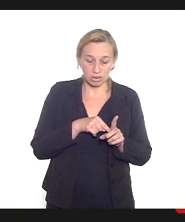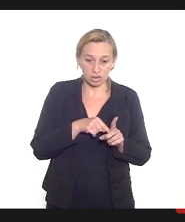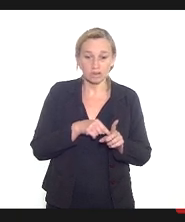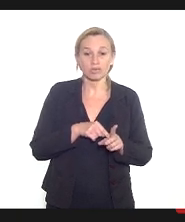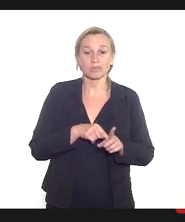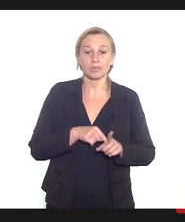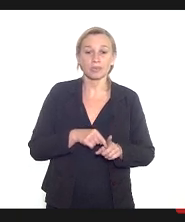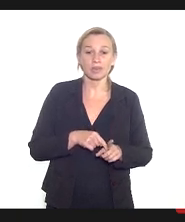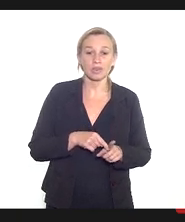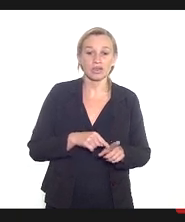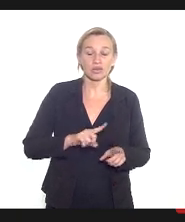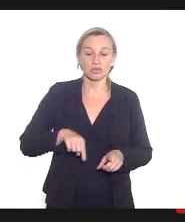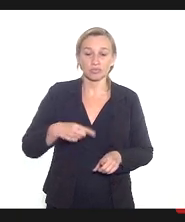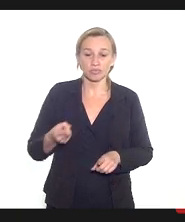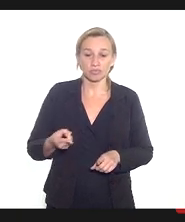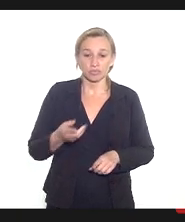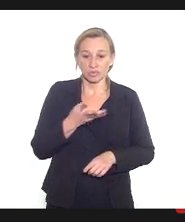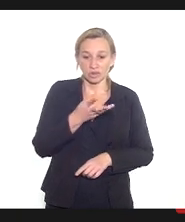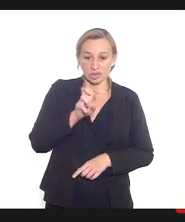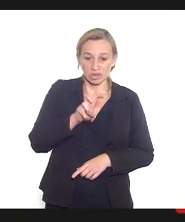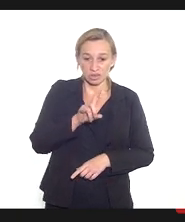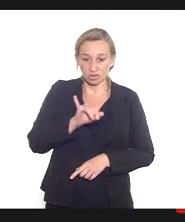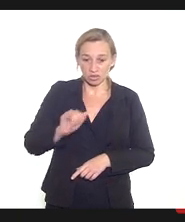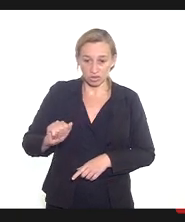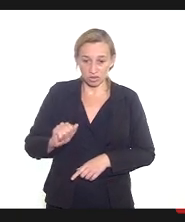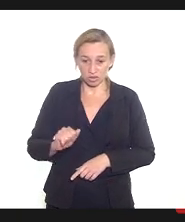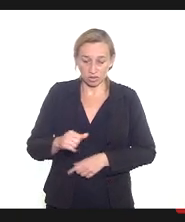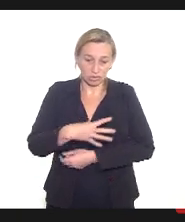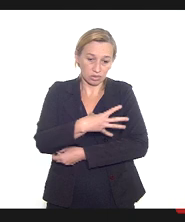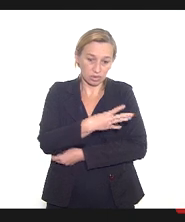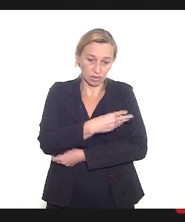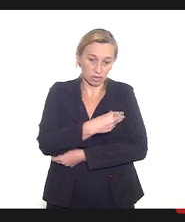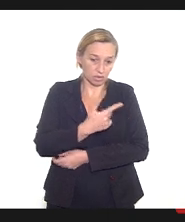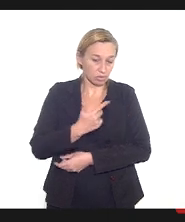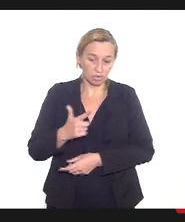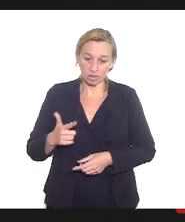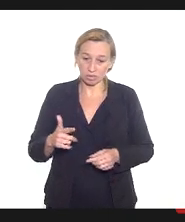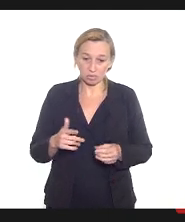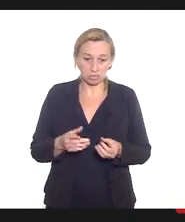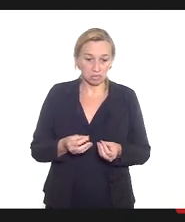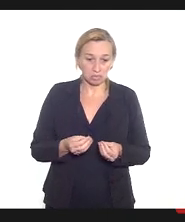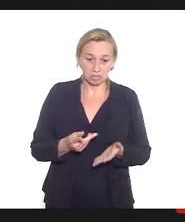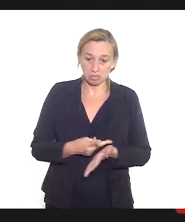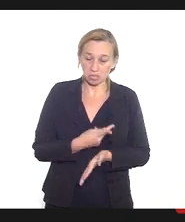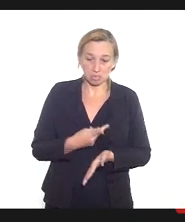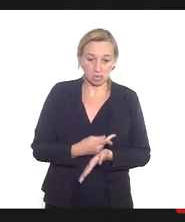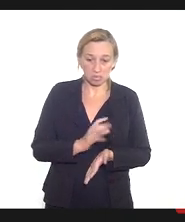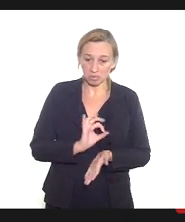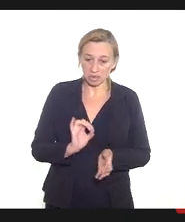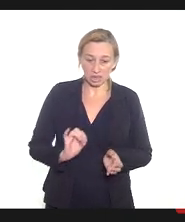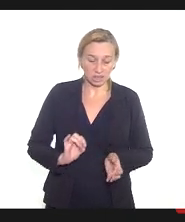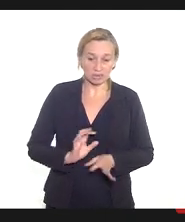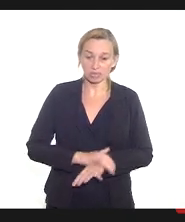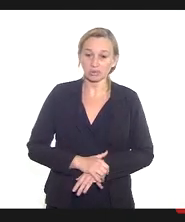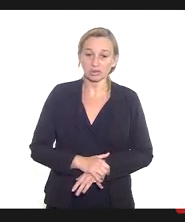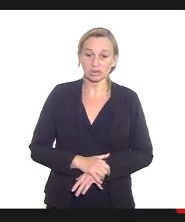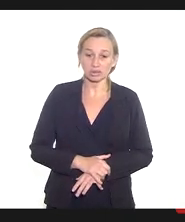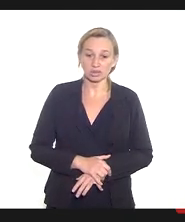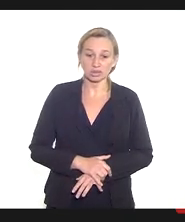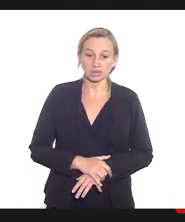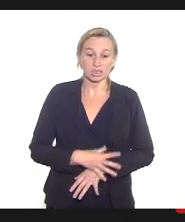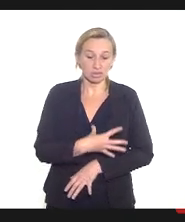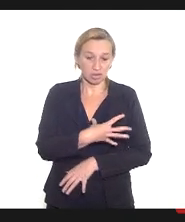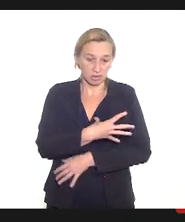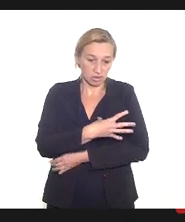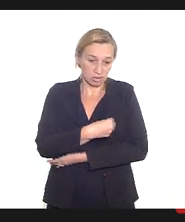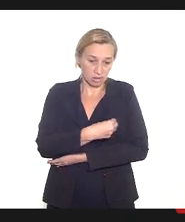está claro para a gente que não tem restrição nenhuma é lactante só vai lá toma vacina